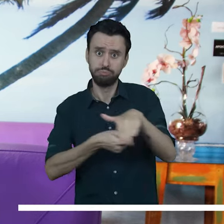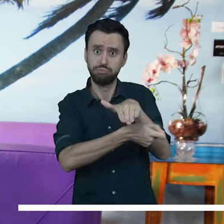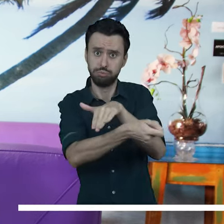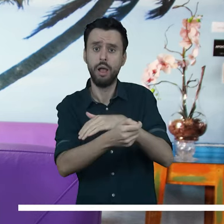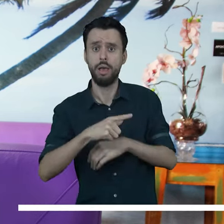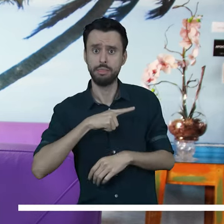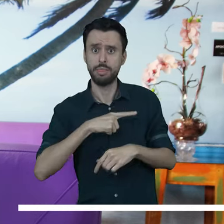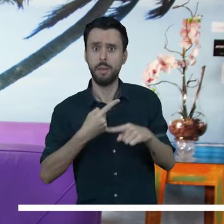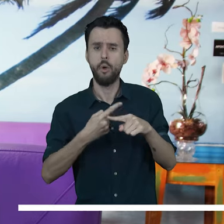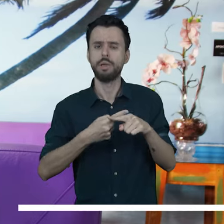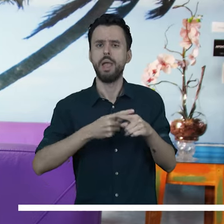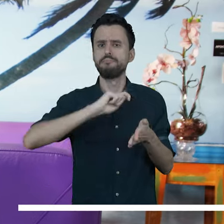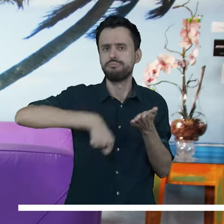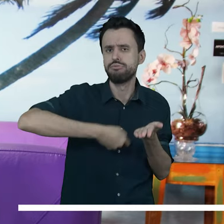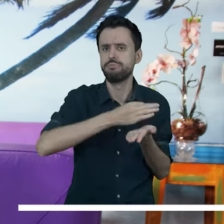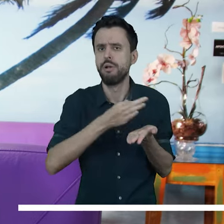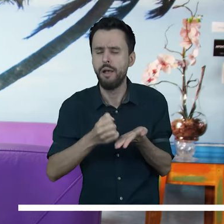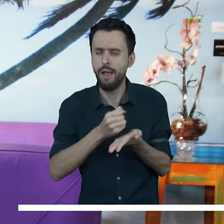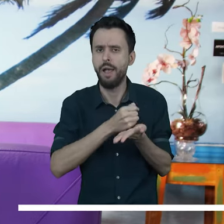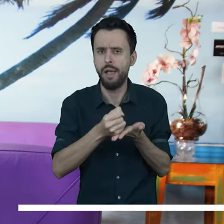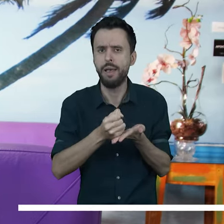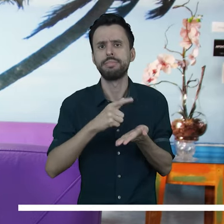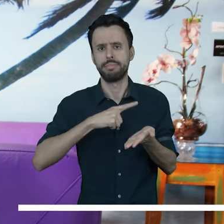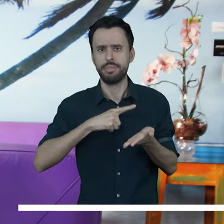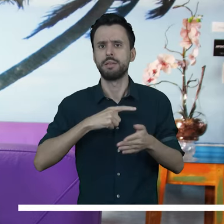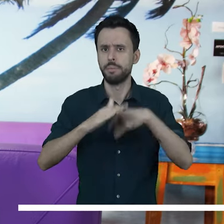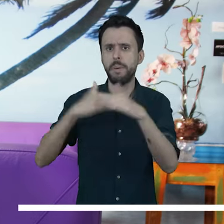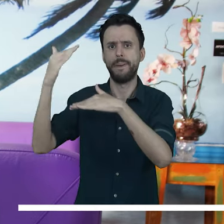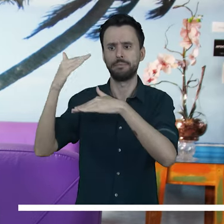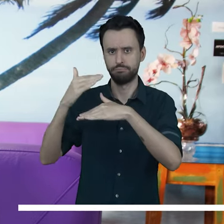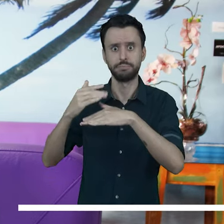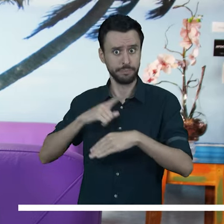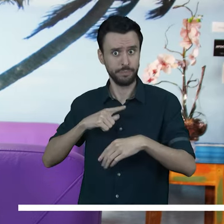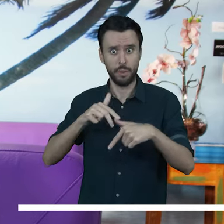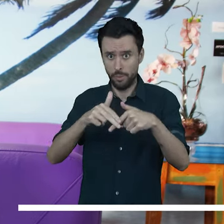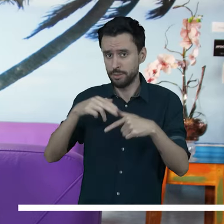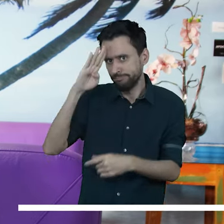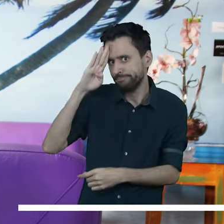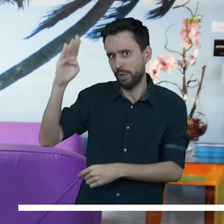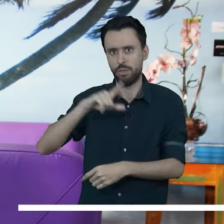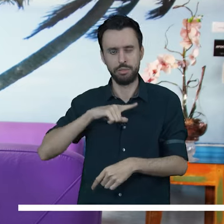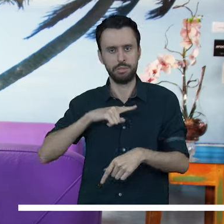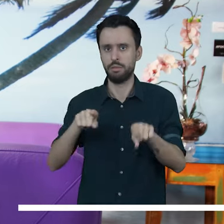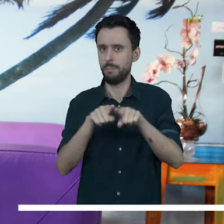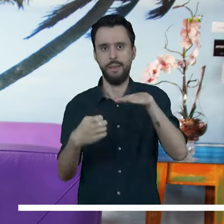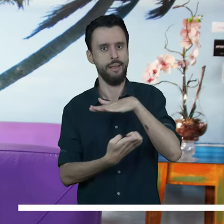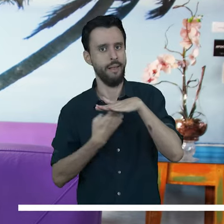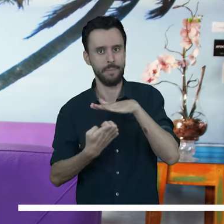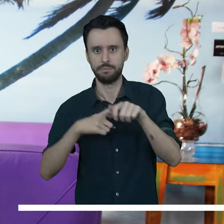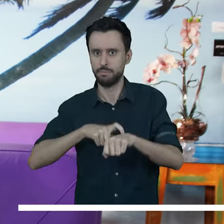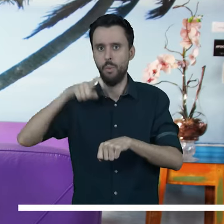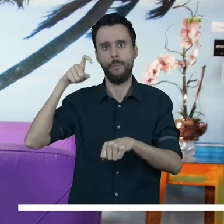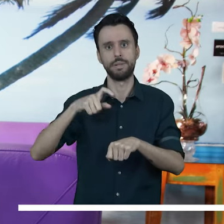a VAT de maneira contínua, com contratações contínuas. Enquanto tradutor também, isso já vem crescendo bastante, também por parte dessas